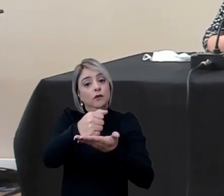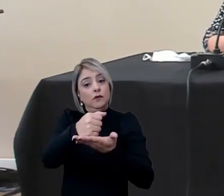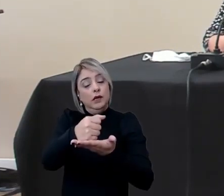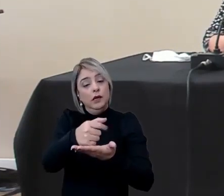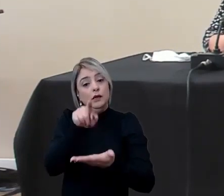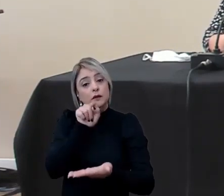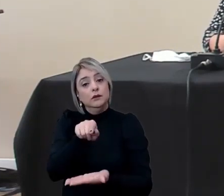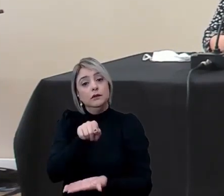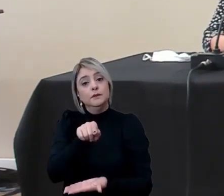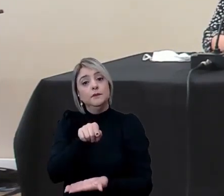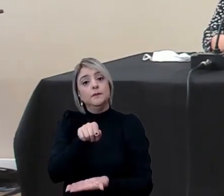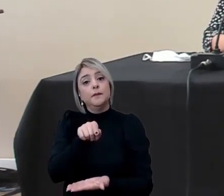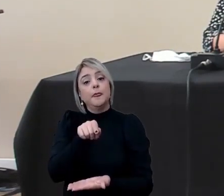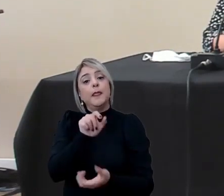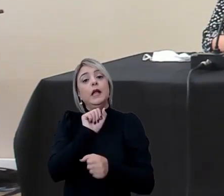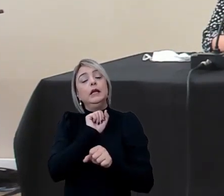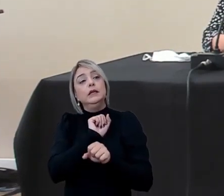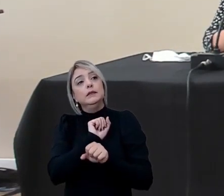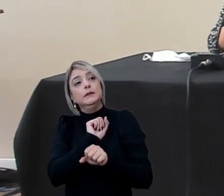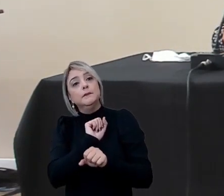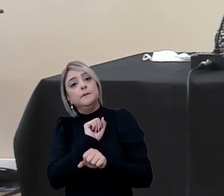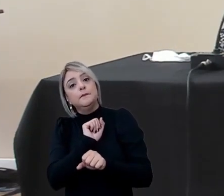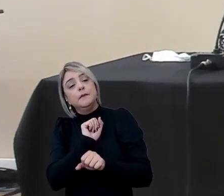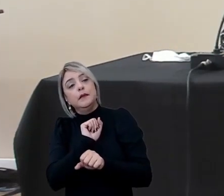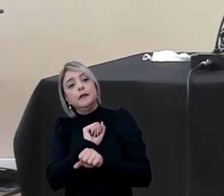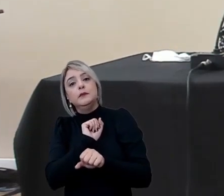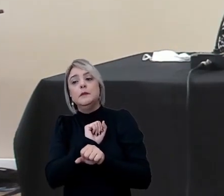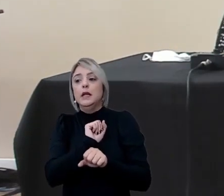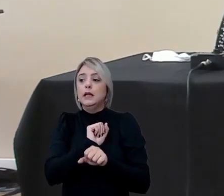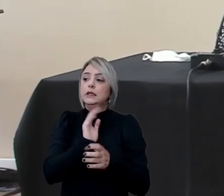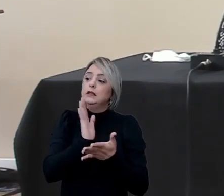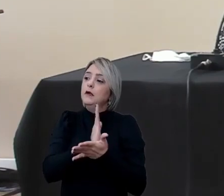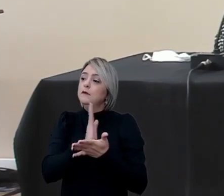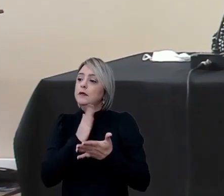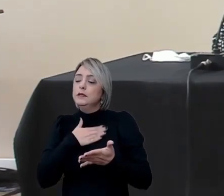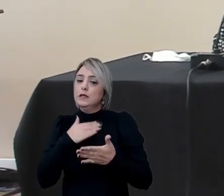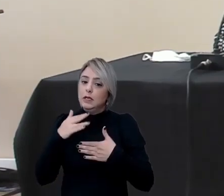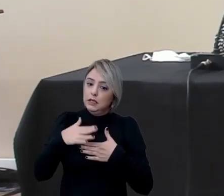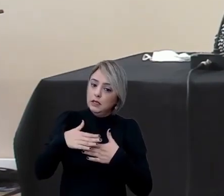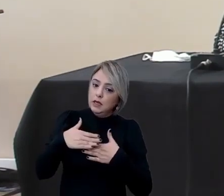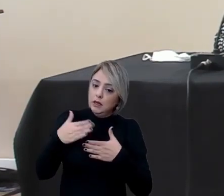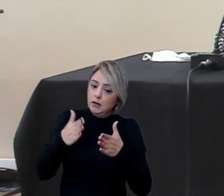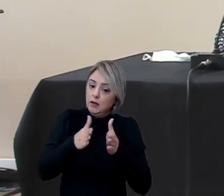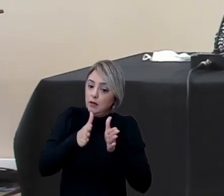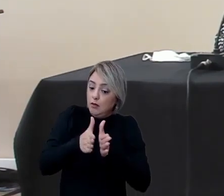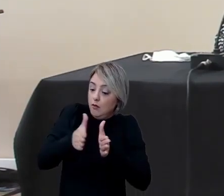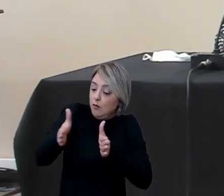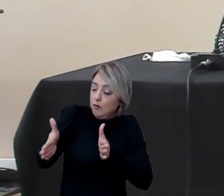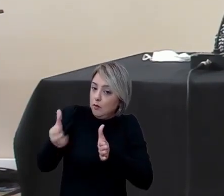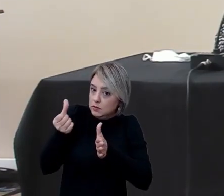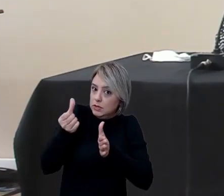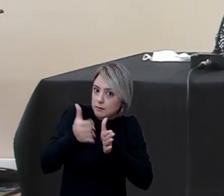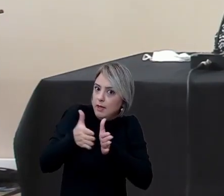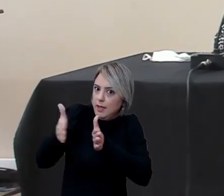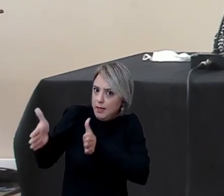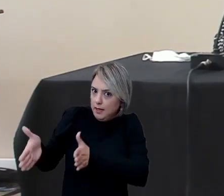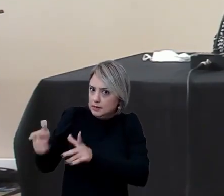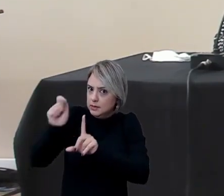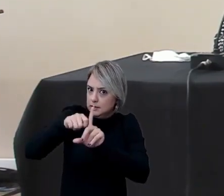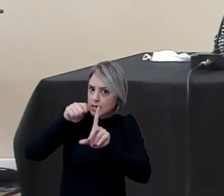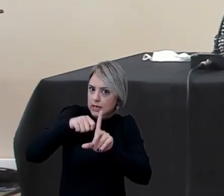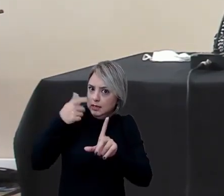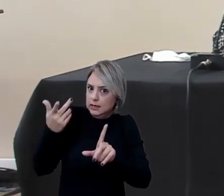na esperando talvez talvez haja uma prorrogação de semestre eventualmente esse